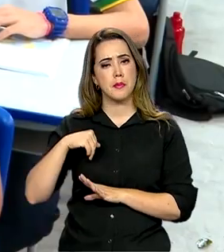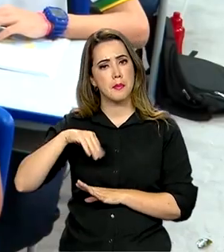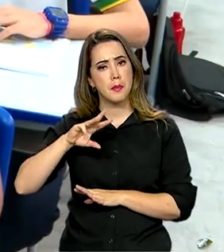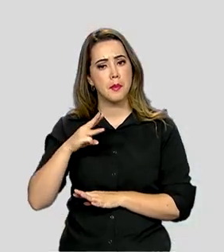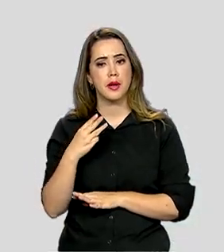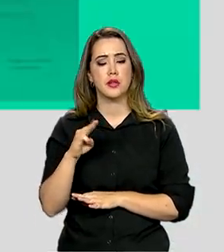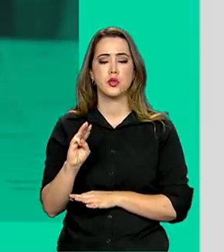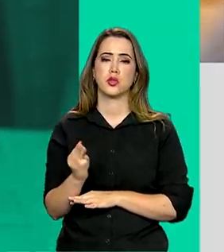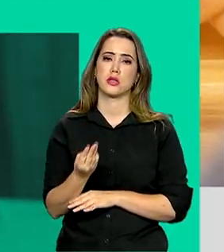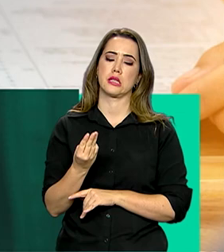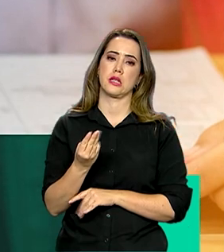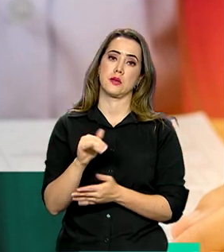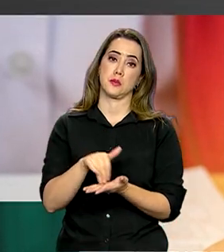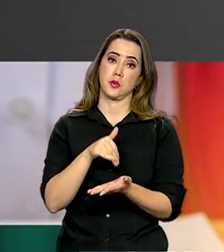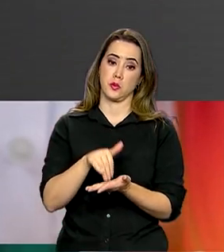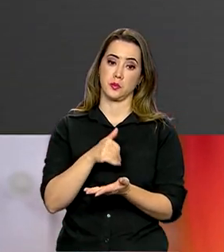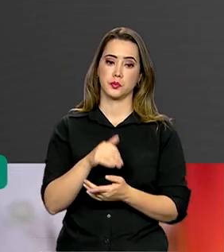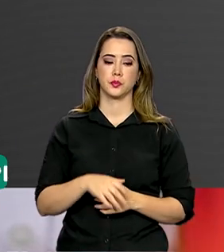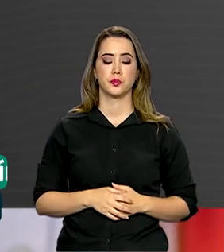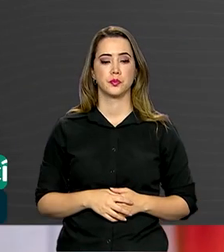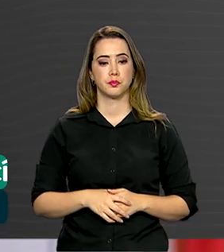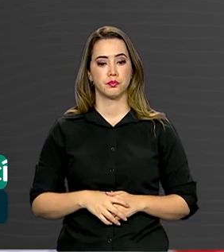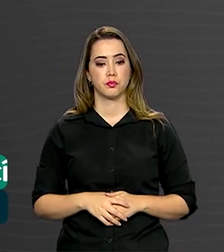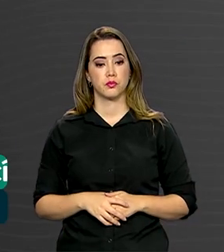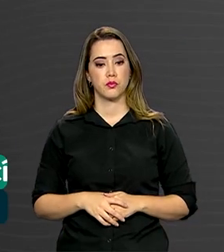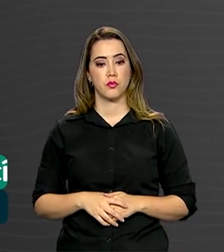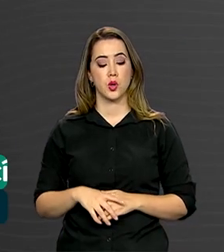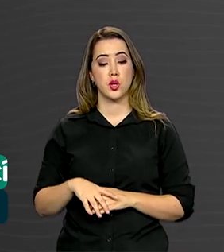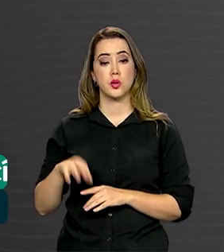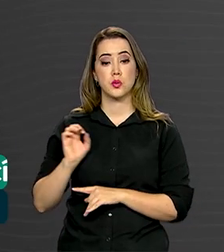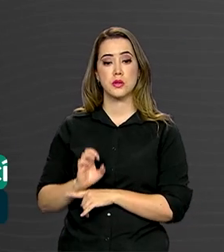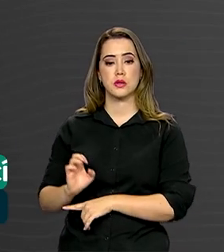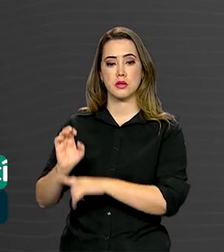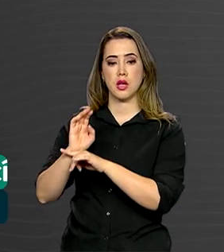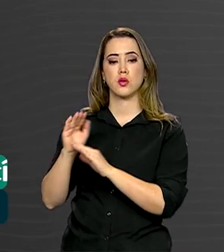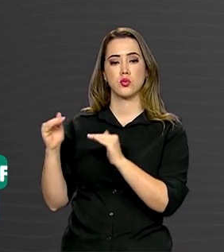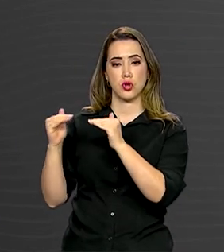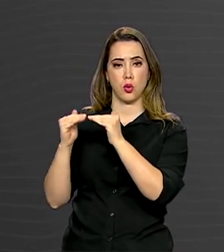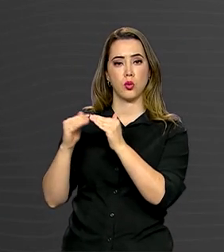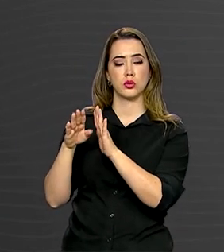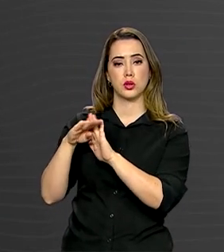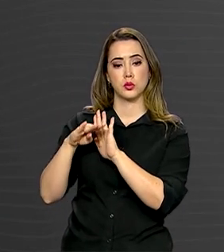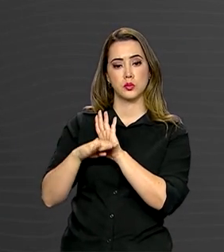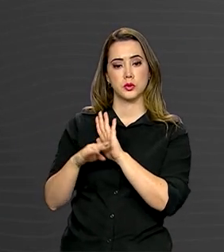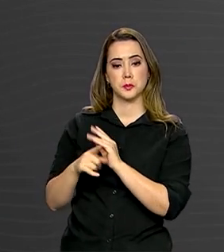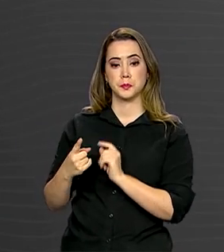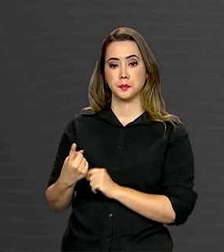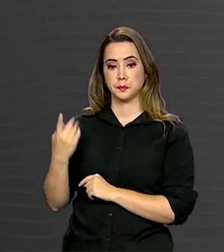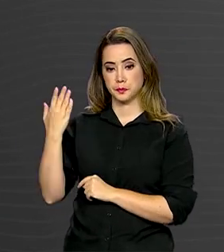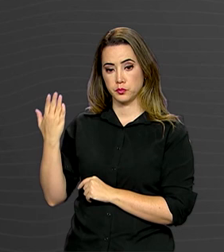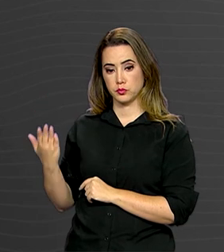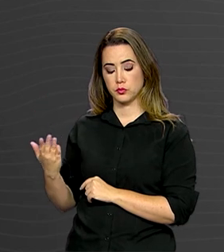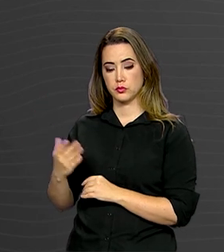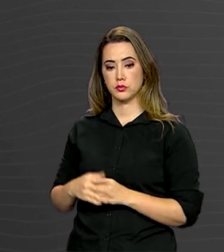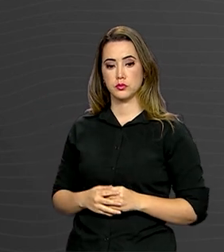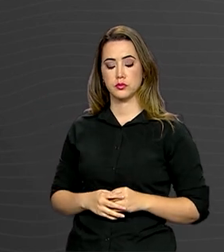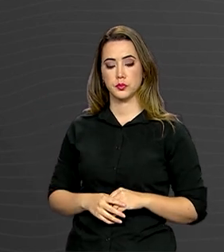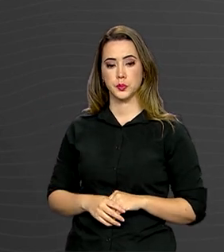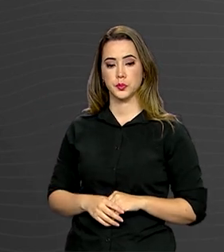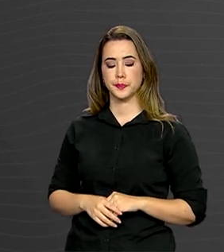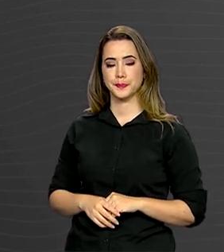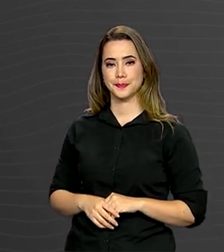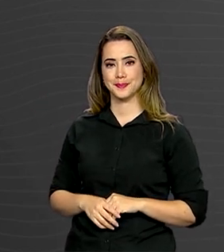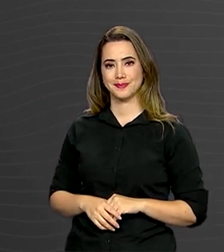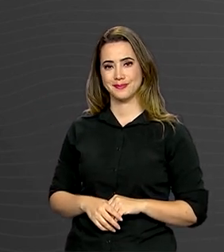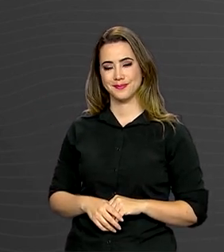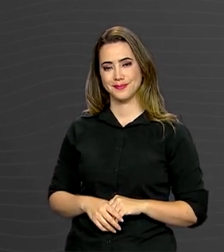de 3 milhões de matrículas. Entre os estados que já aderiram ao programa estão Alagoas, Ceará, Maranhão,